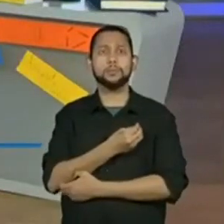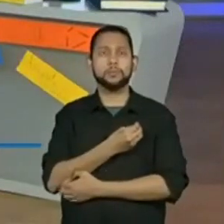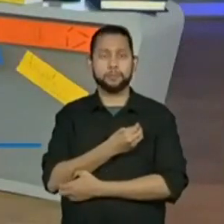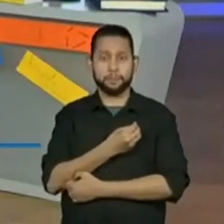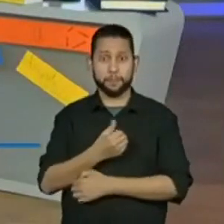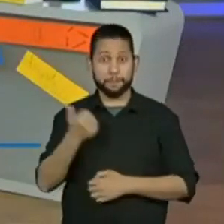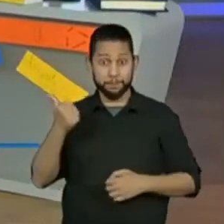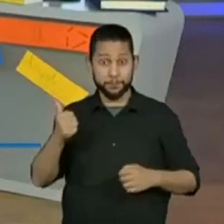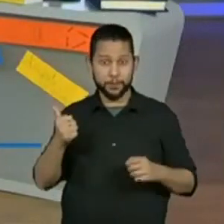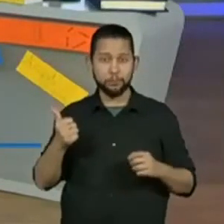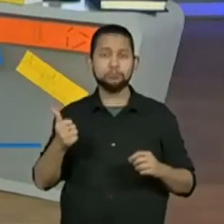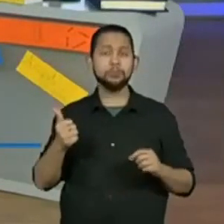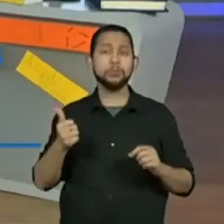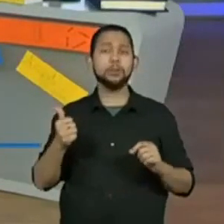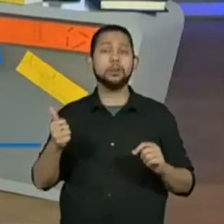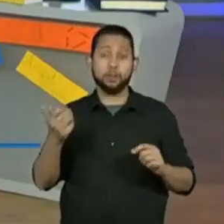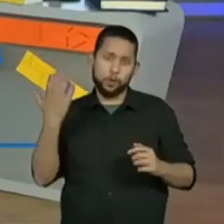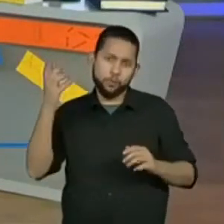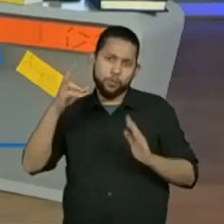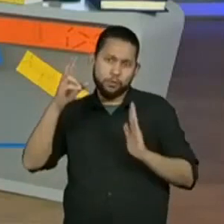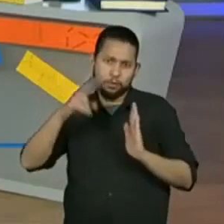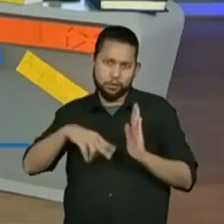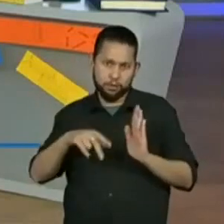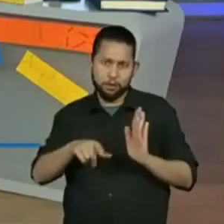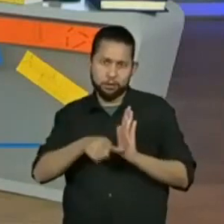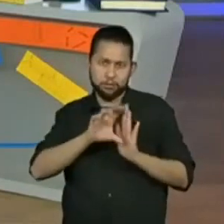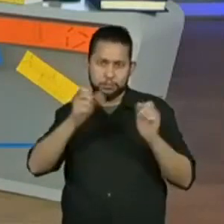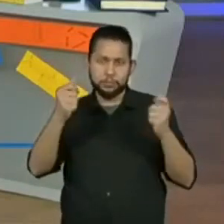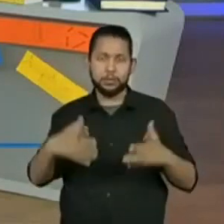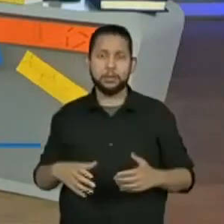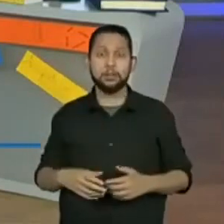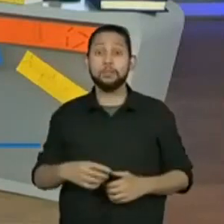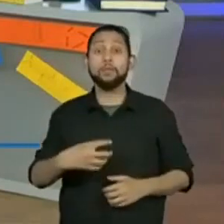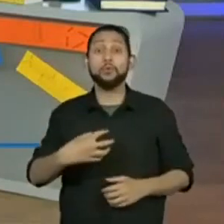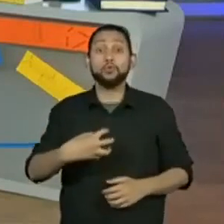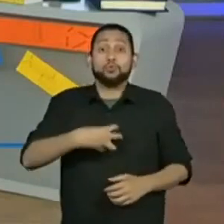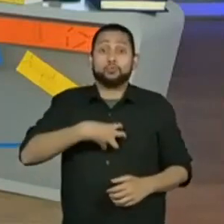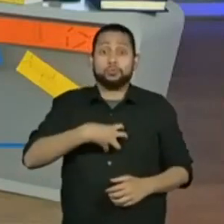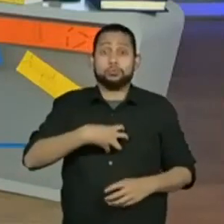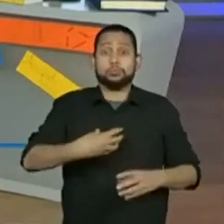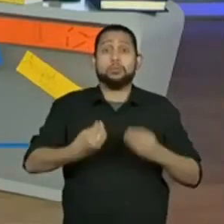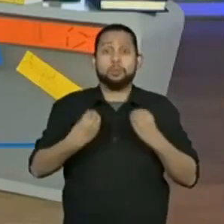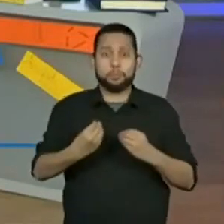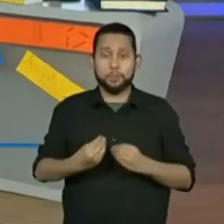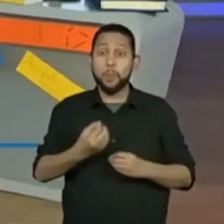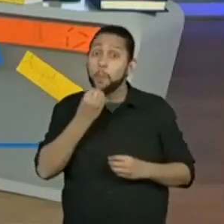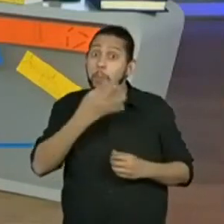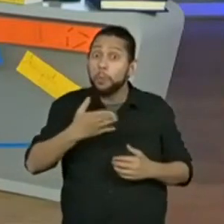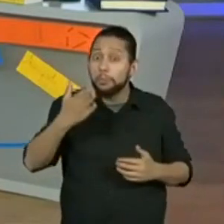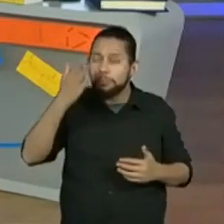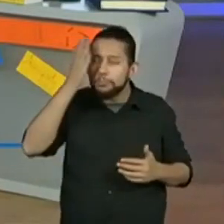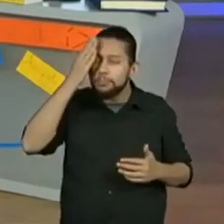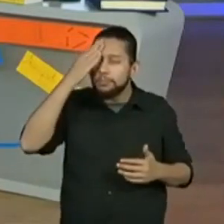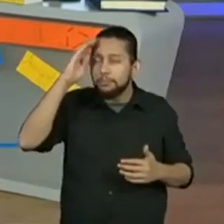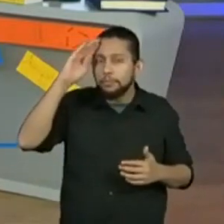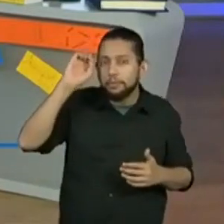Quando a gente fala do formato, antes de eu ler esta tela para vocês, quando a gente fala do formato, é importante que a gente tenha na cabeça